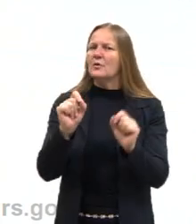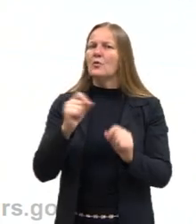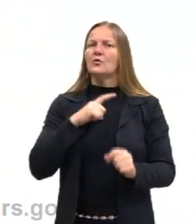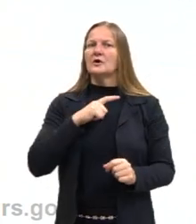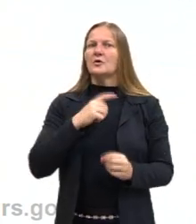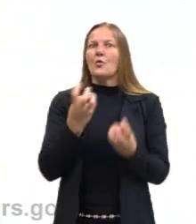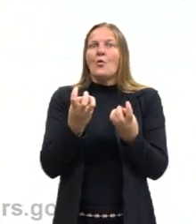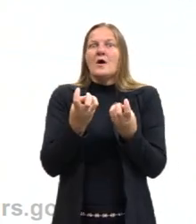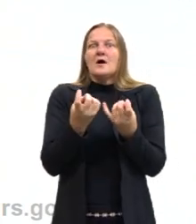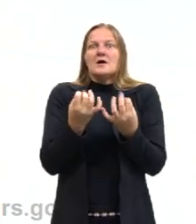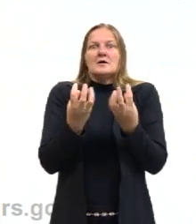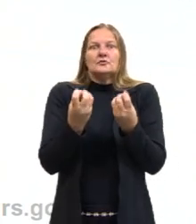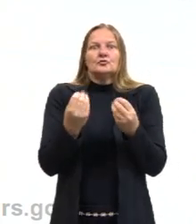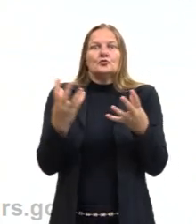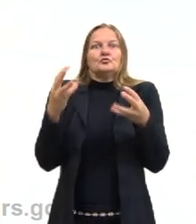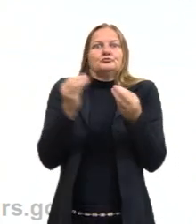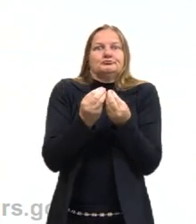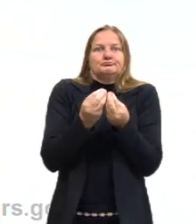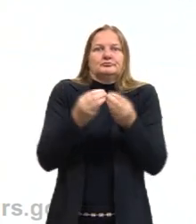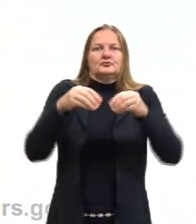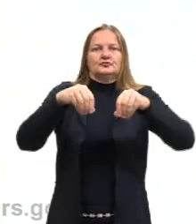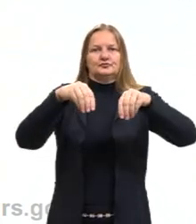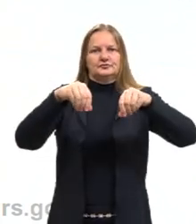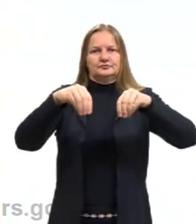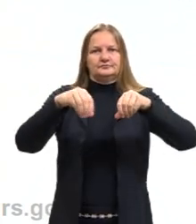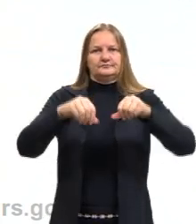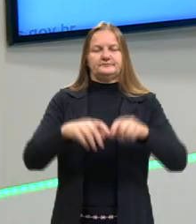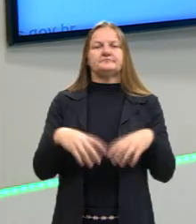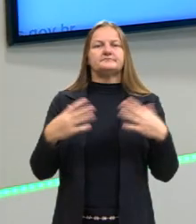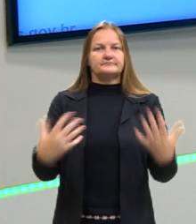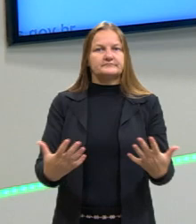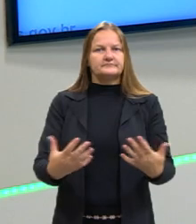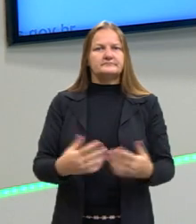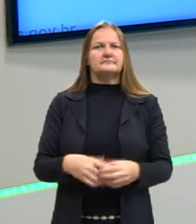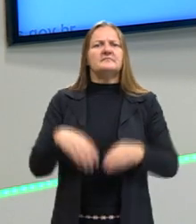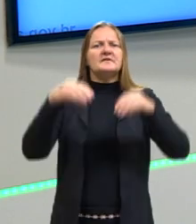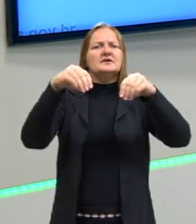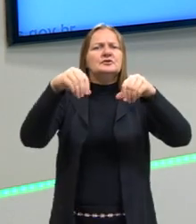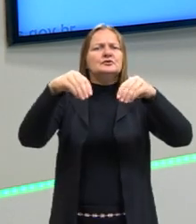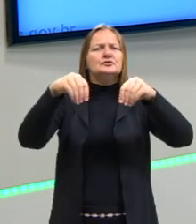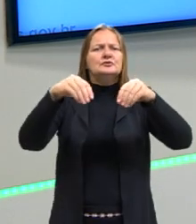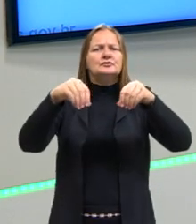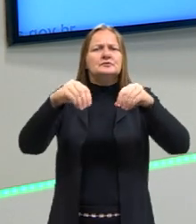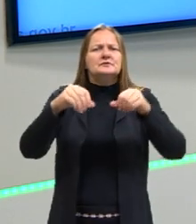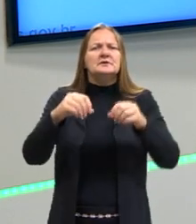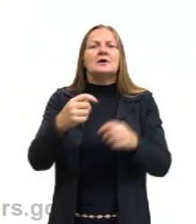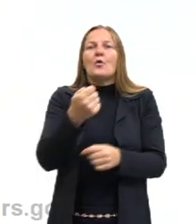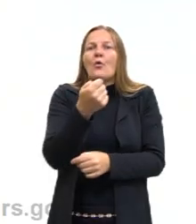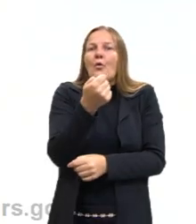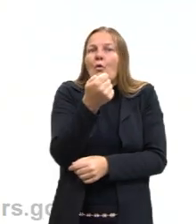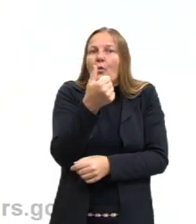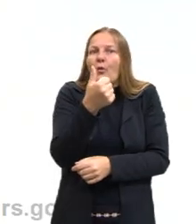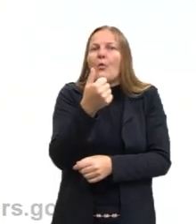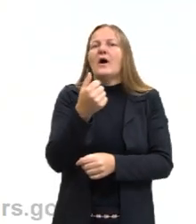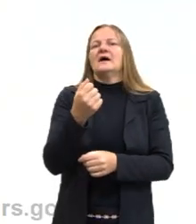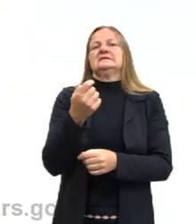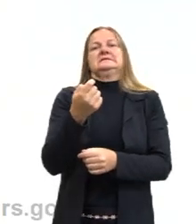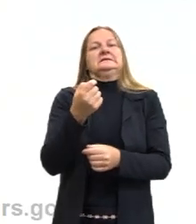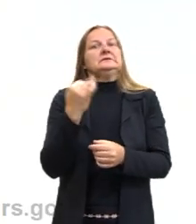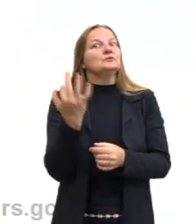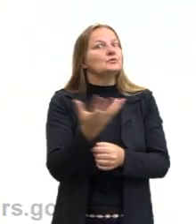é a quantidade, a concentração dessas substâncias? As substâncias, a maioria, tá gente? A maioria das